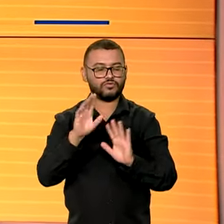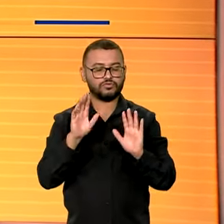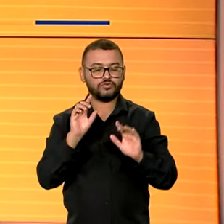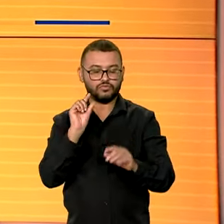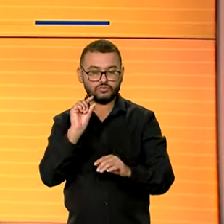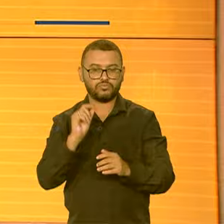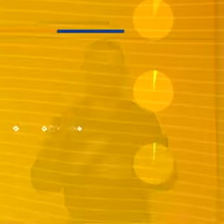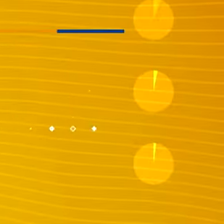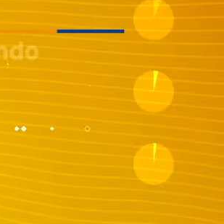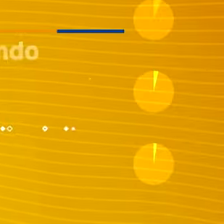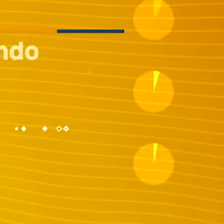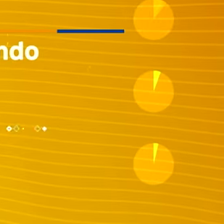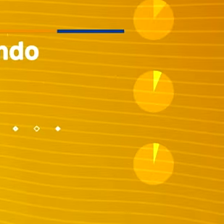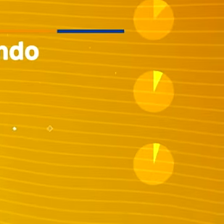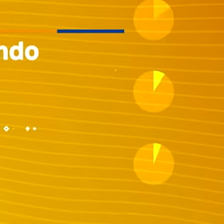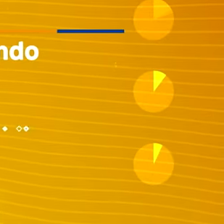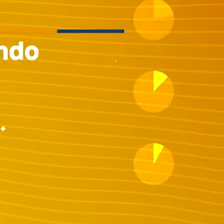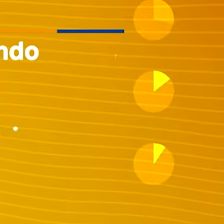instantes.